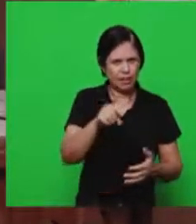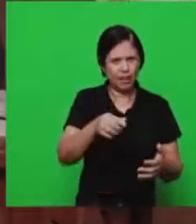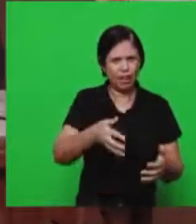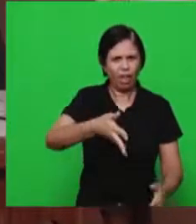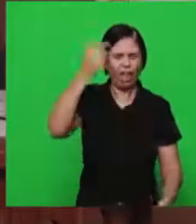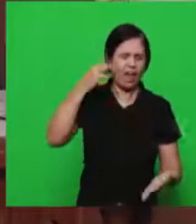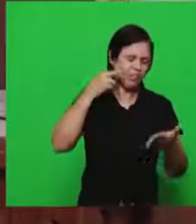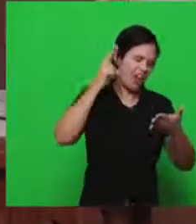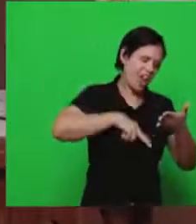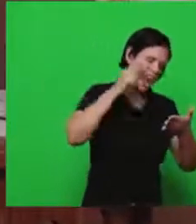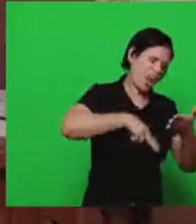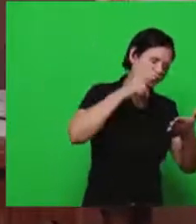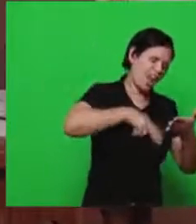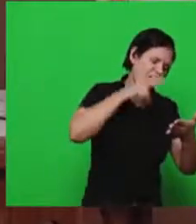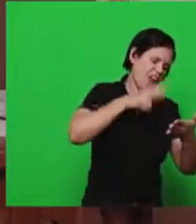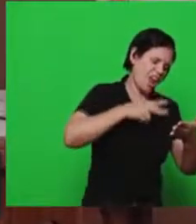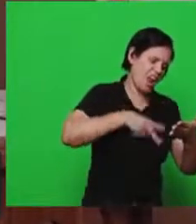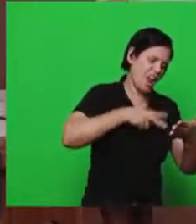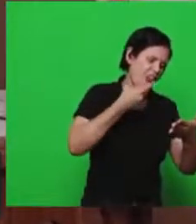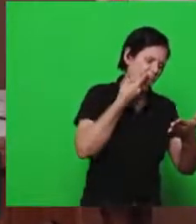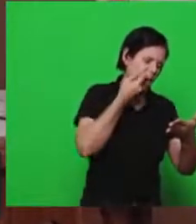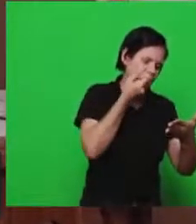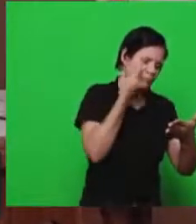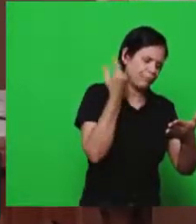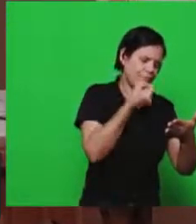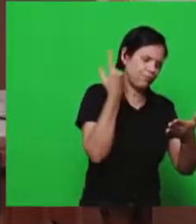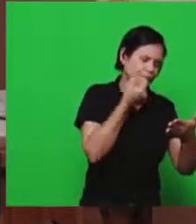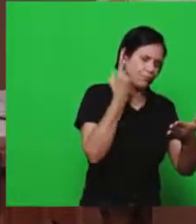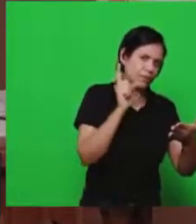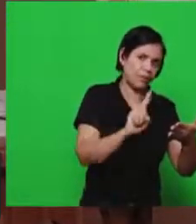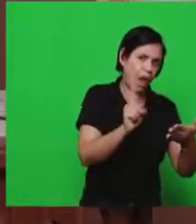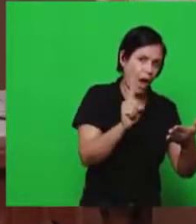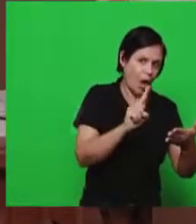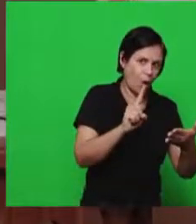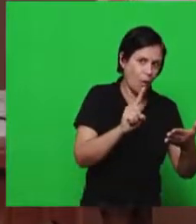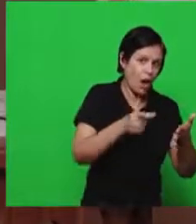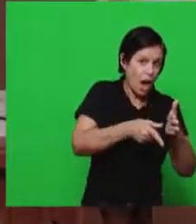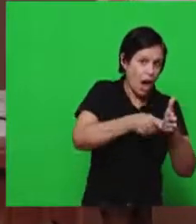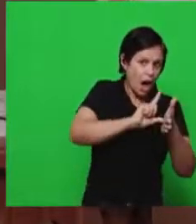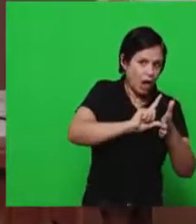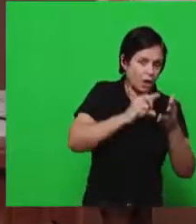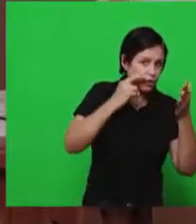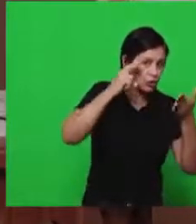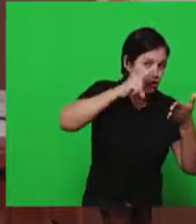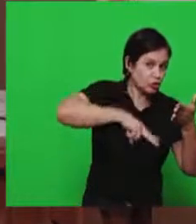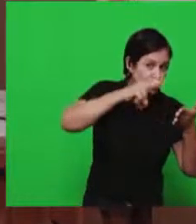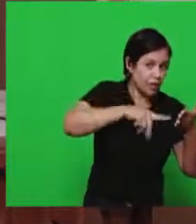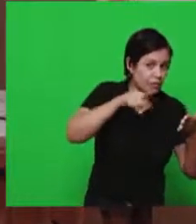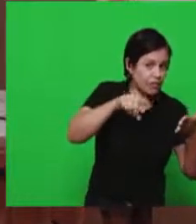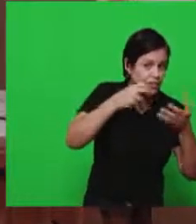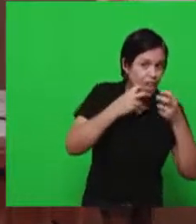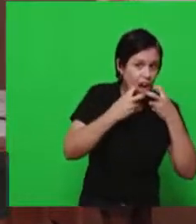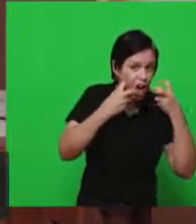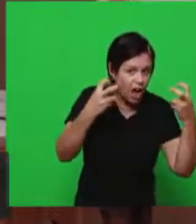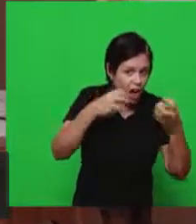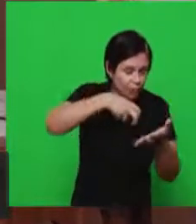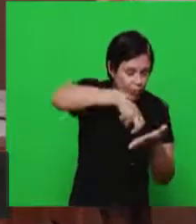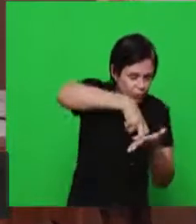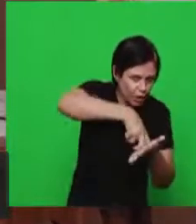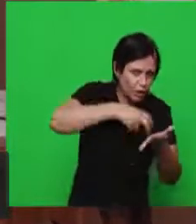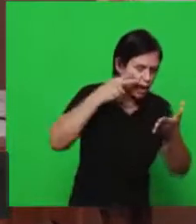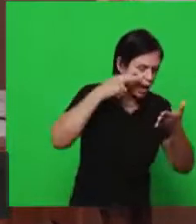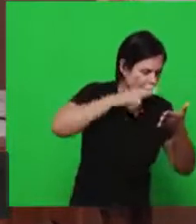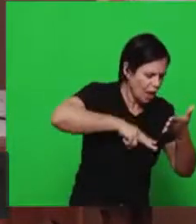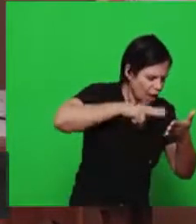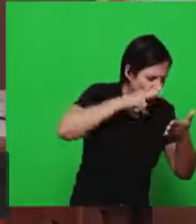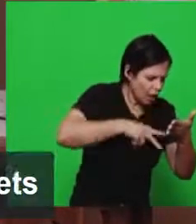lendo livros que não tem nada a ver que estão preocupados com dar sequências lógicas e não a lógica nós vamos chegar nas trombetas eu vou